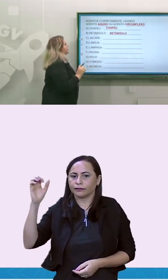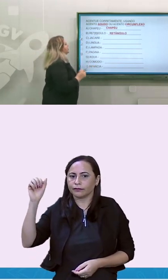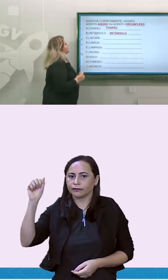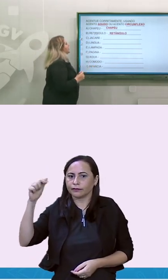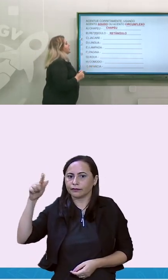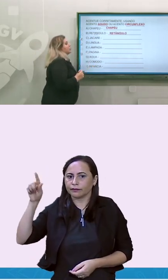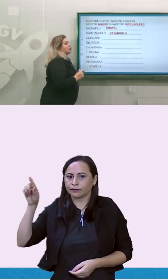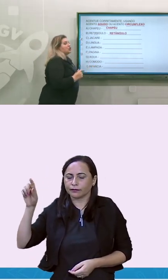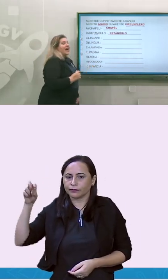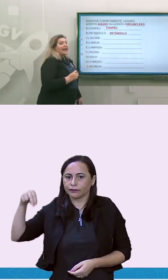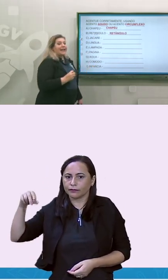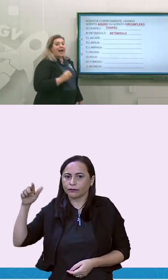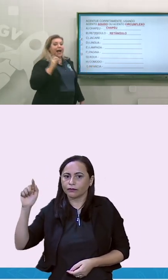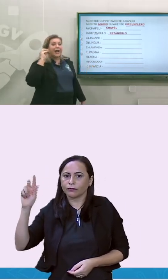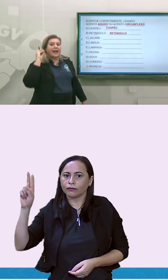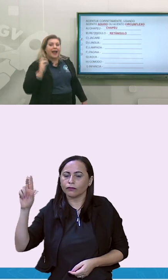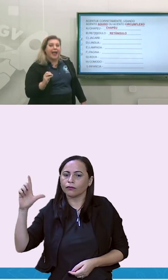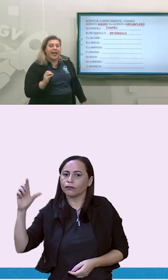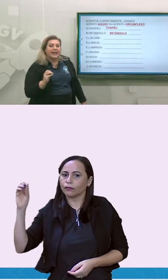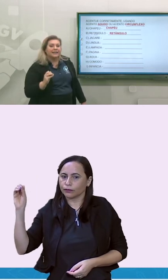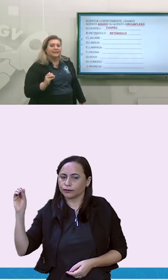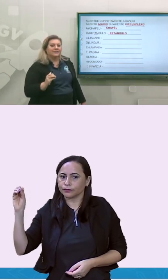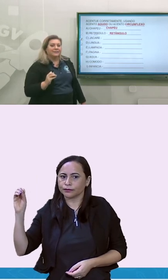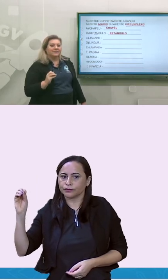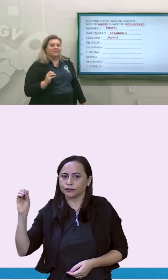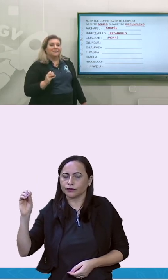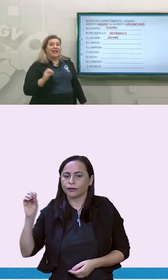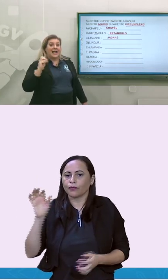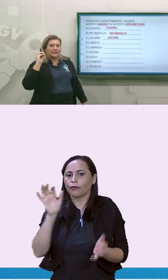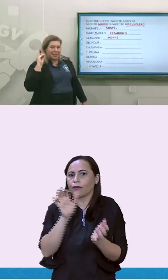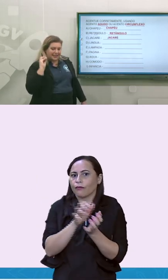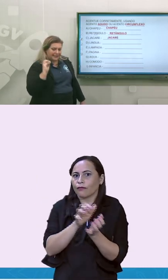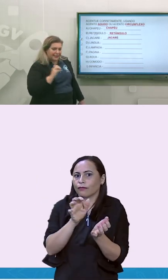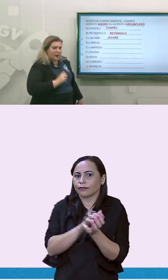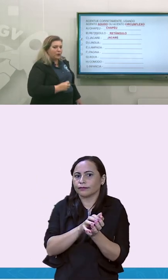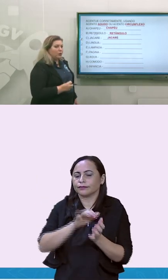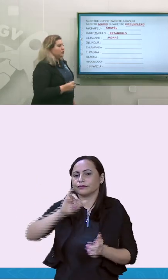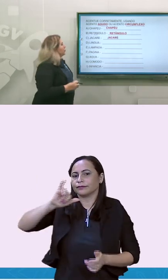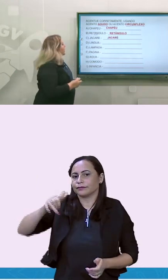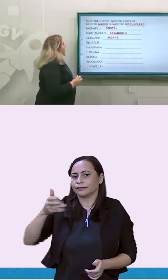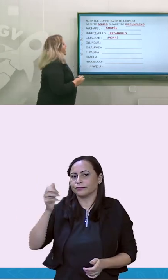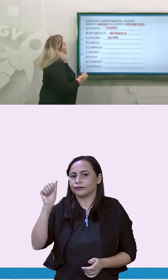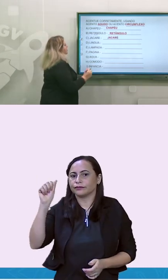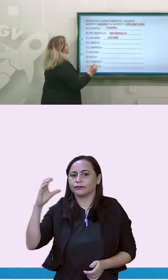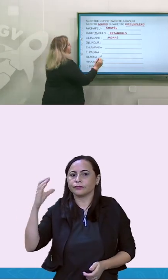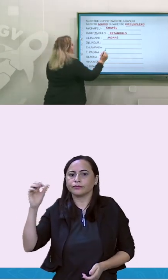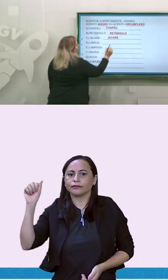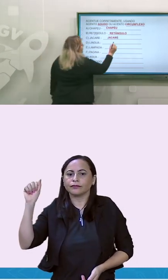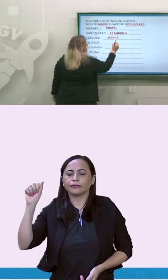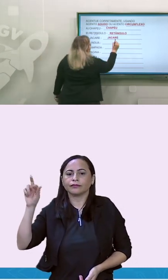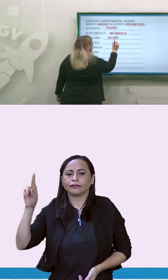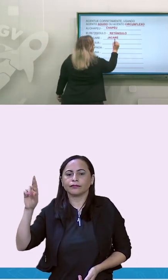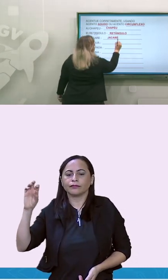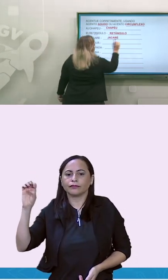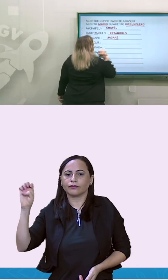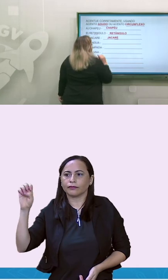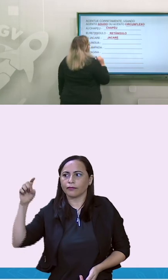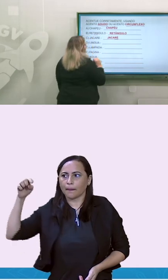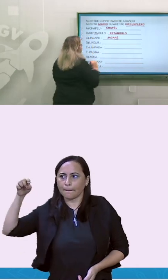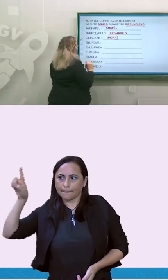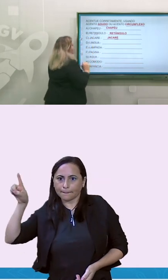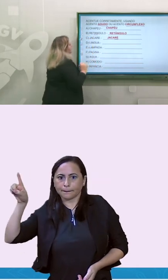Circunflexo. Jacaré. Acento agudo no ré. No final aqui, ó.